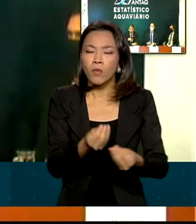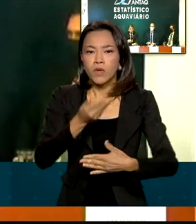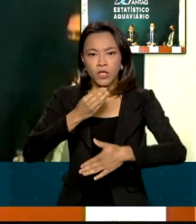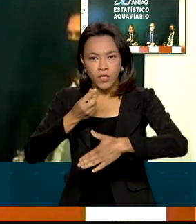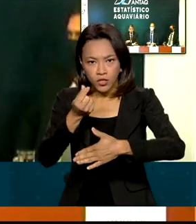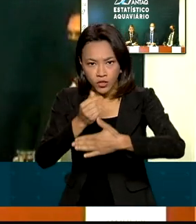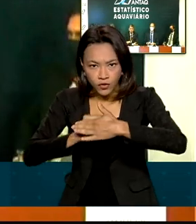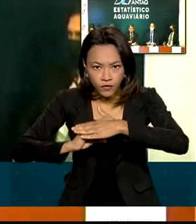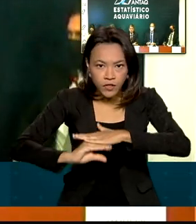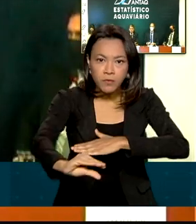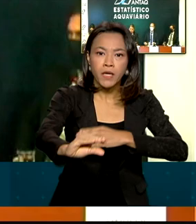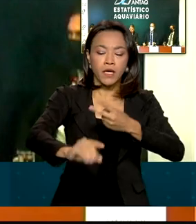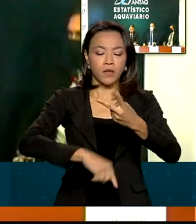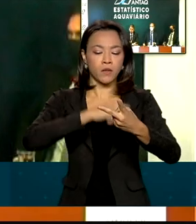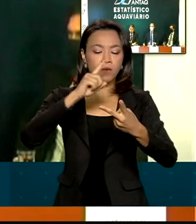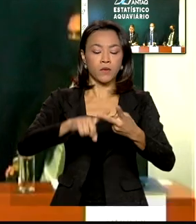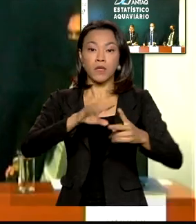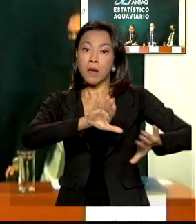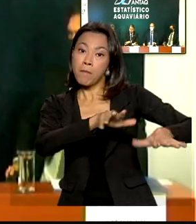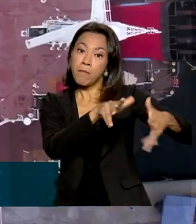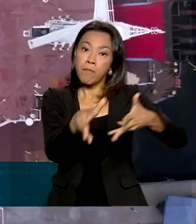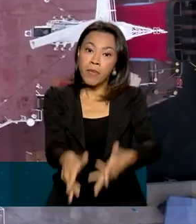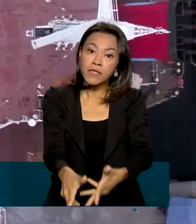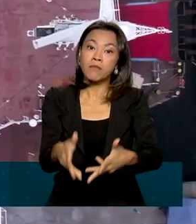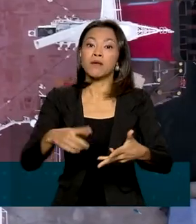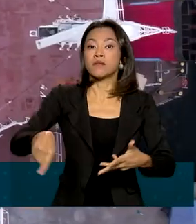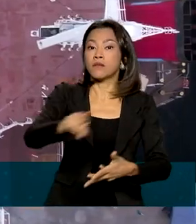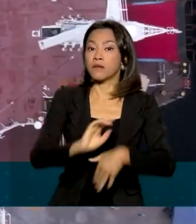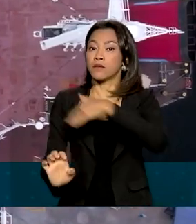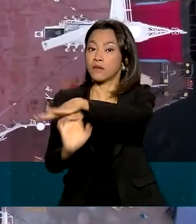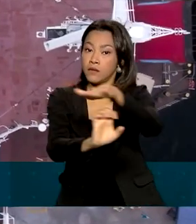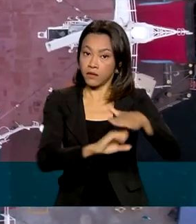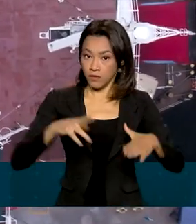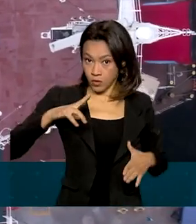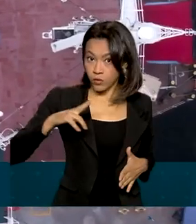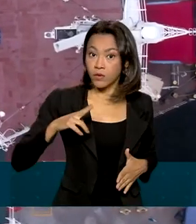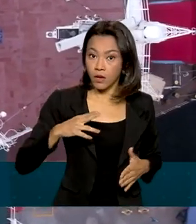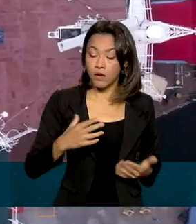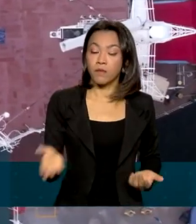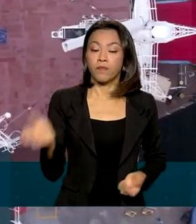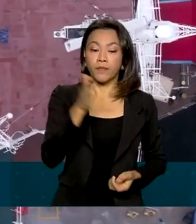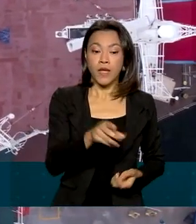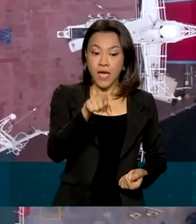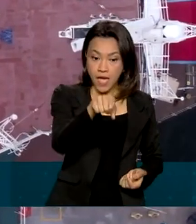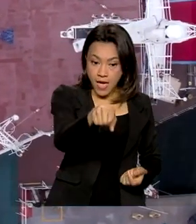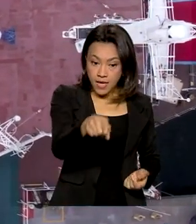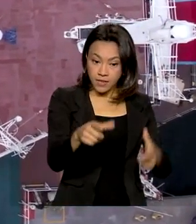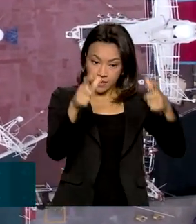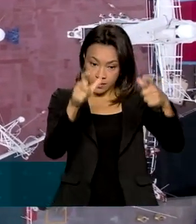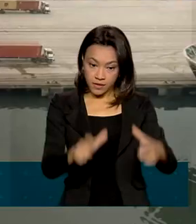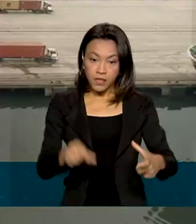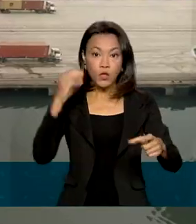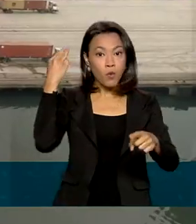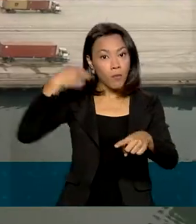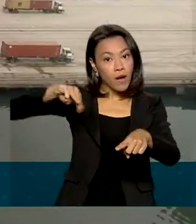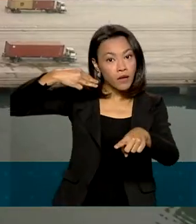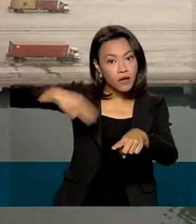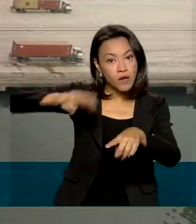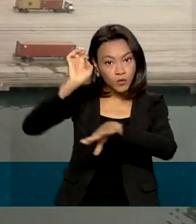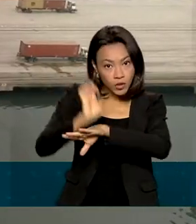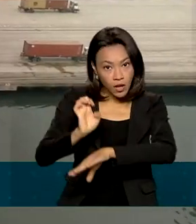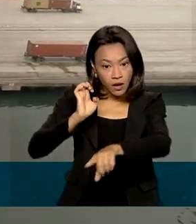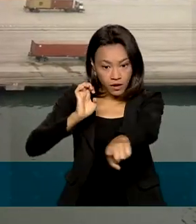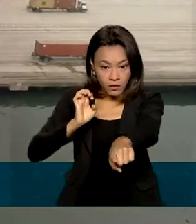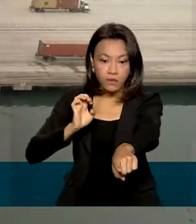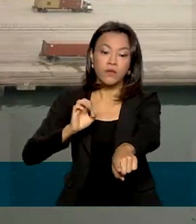por meio da participação da iniciativa privada. O terminal privado de Ponta da Madeira, no Maranhão, é o que movimenta o